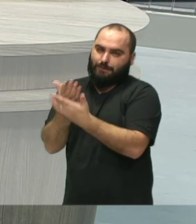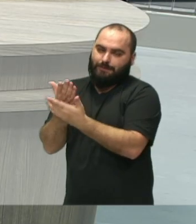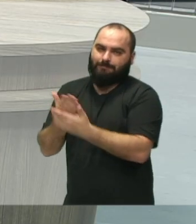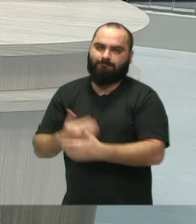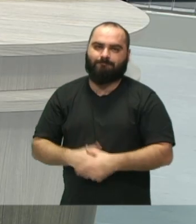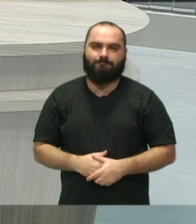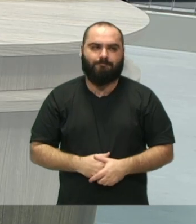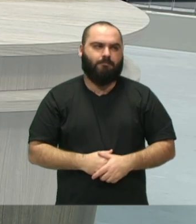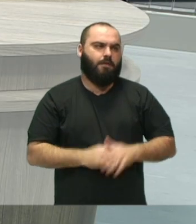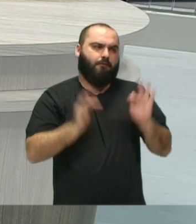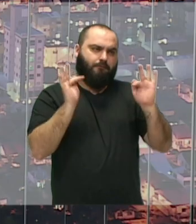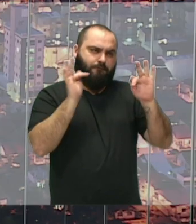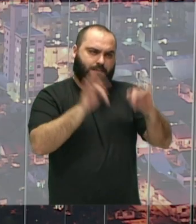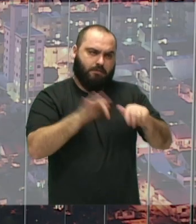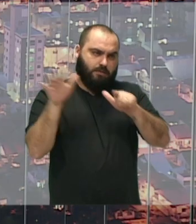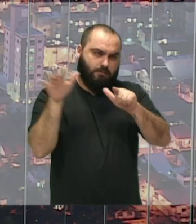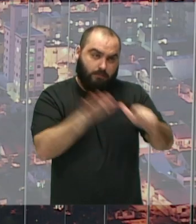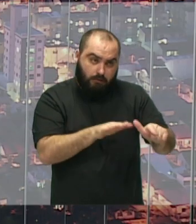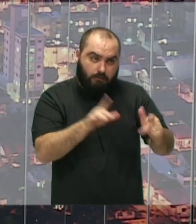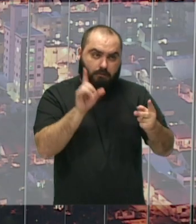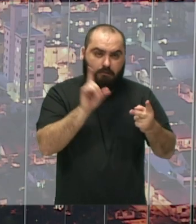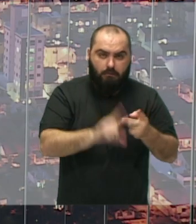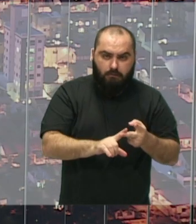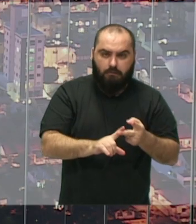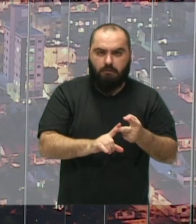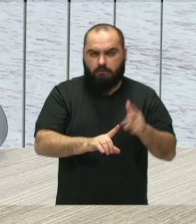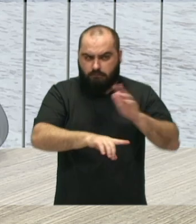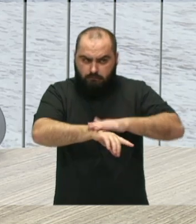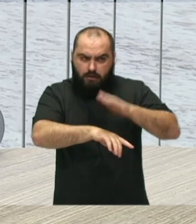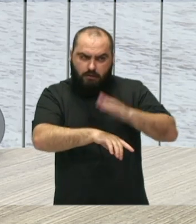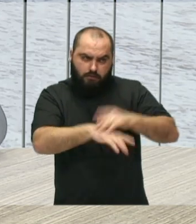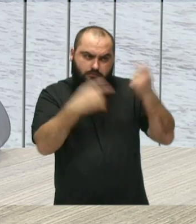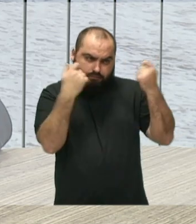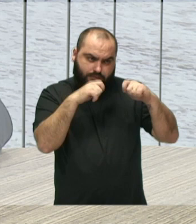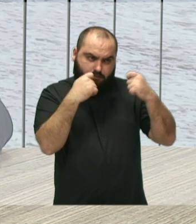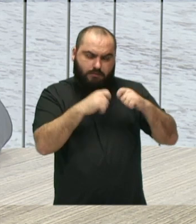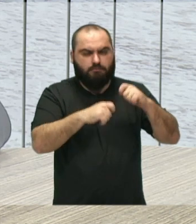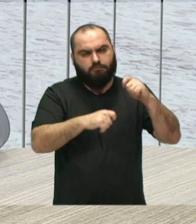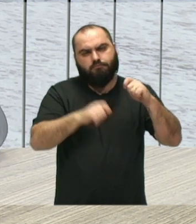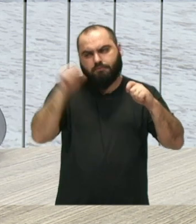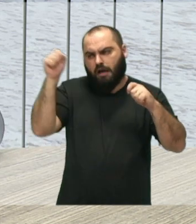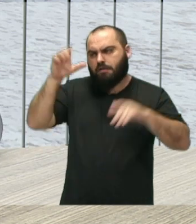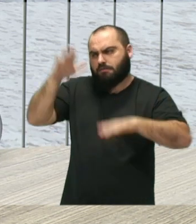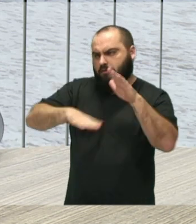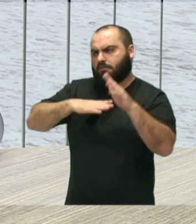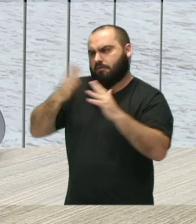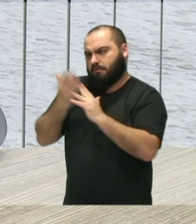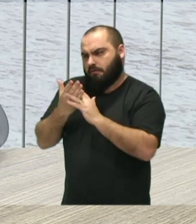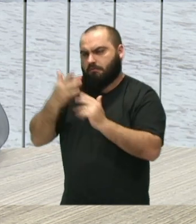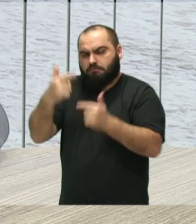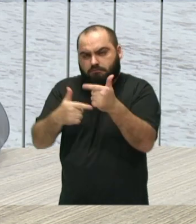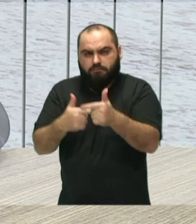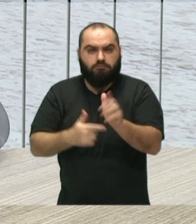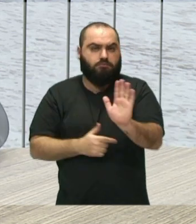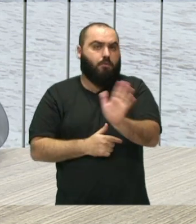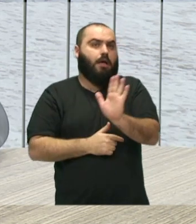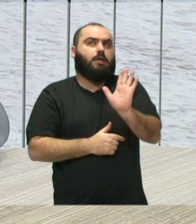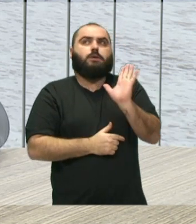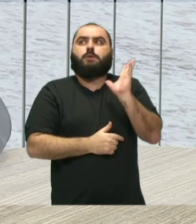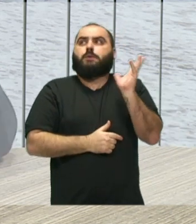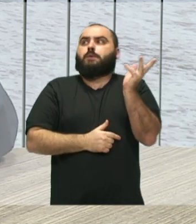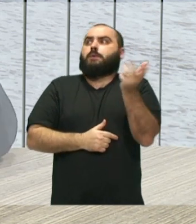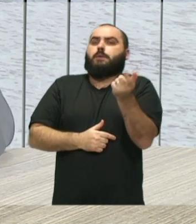Se pegar um final de semana, dedicar um pouquinho mais, um horário que tem às vezes no intervalo do trabalho. A gente costuma dizer que não é tanto